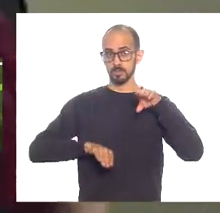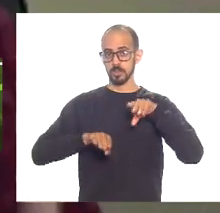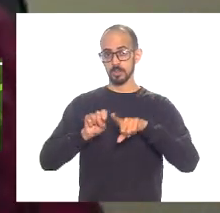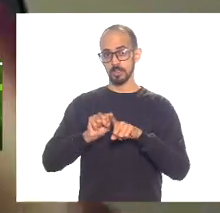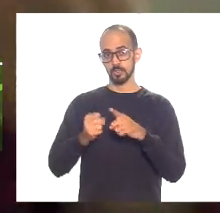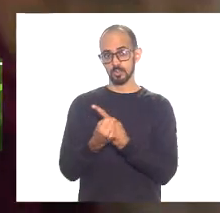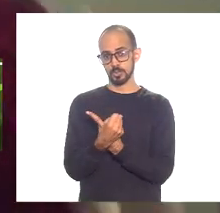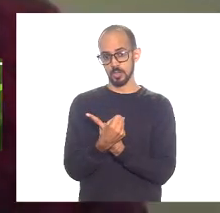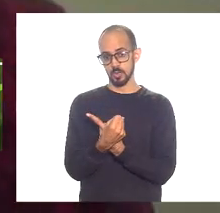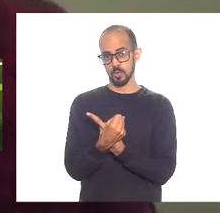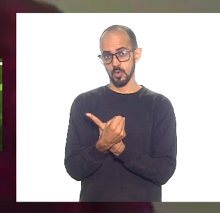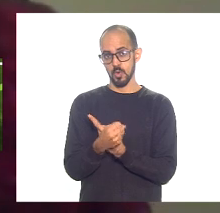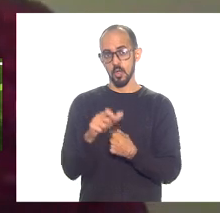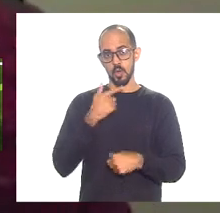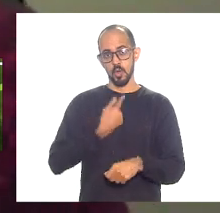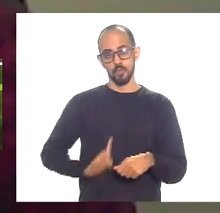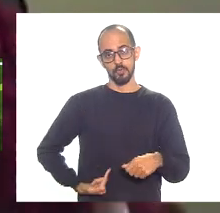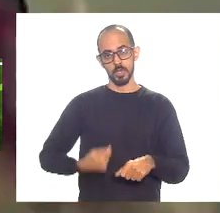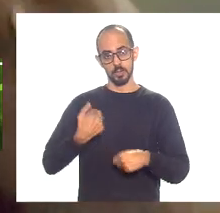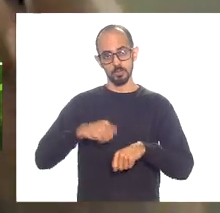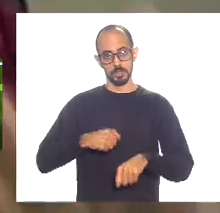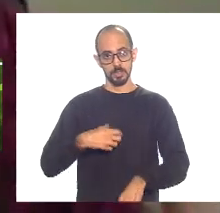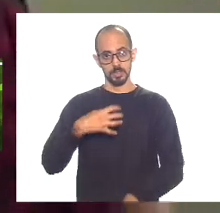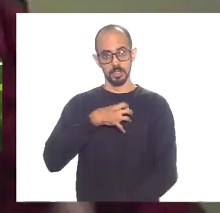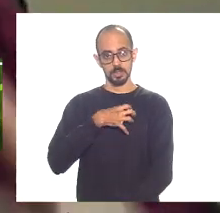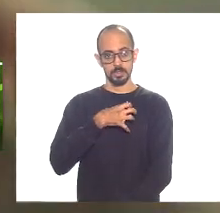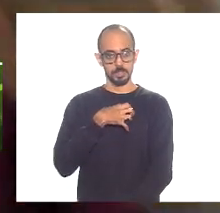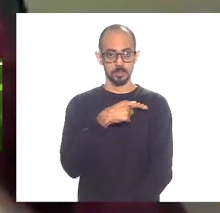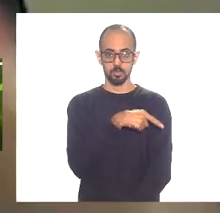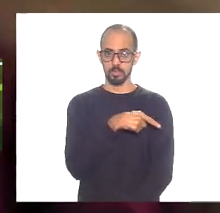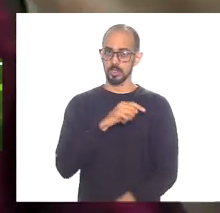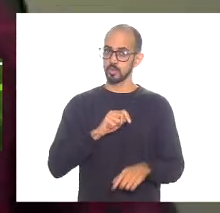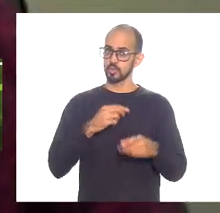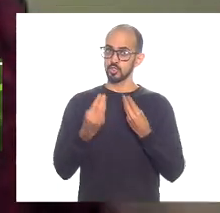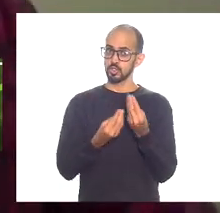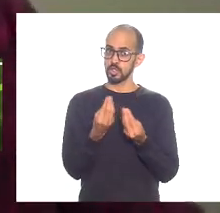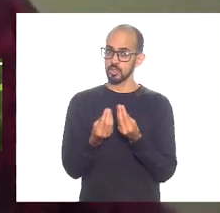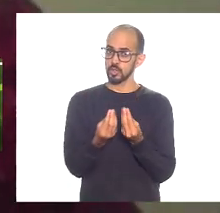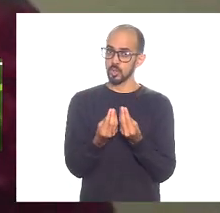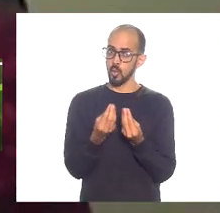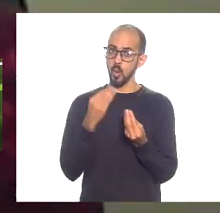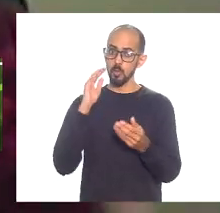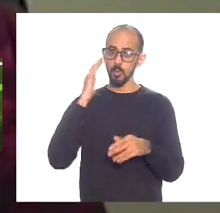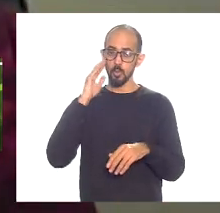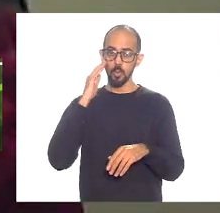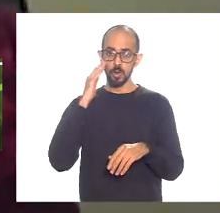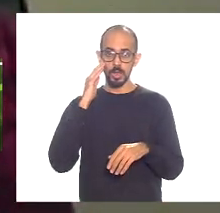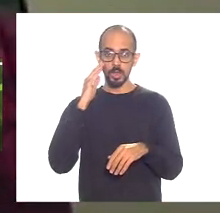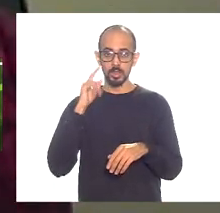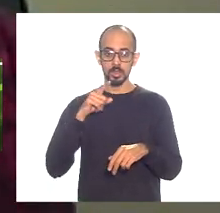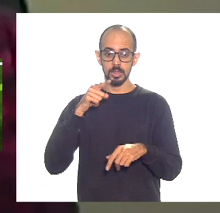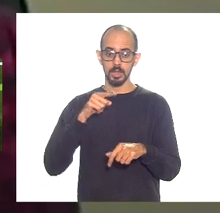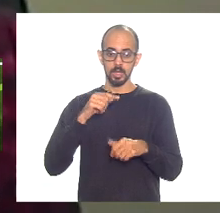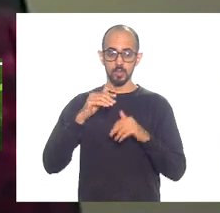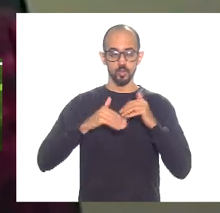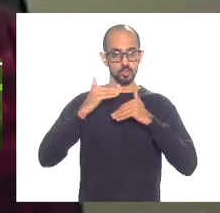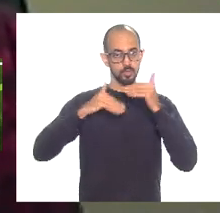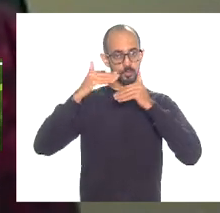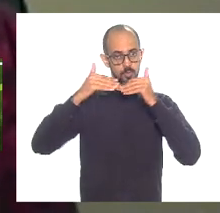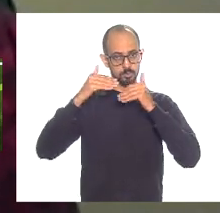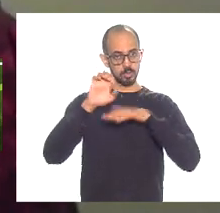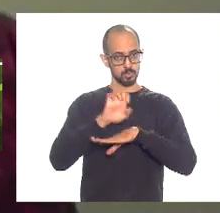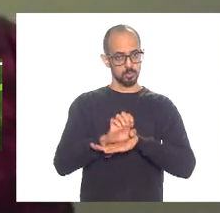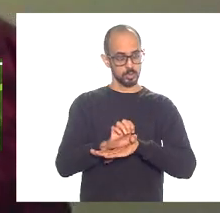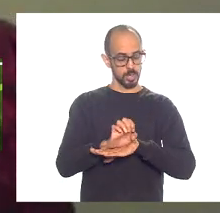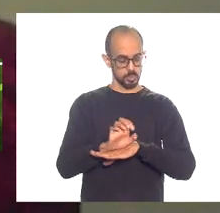tem essa sensibilidade né de entender qual é o plano de desenvolvimento que se pretende para esse Estado e